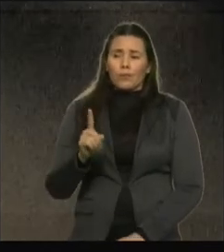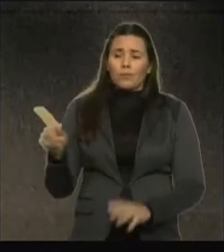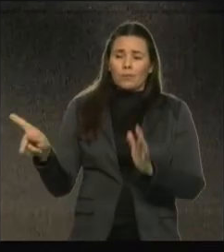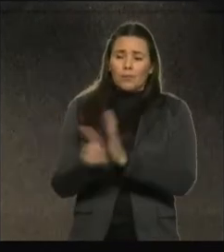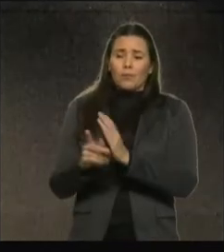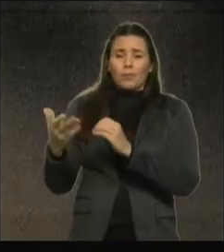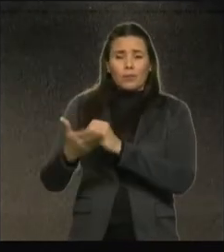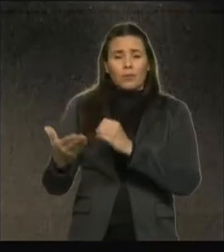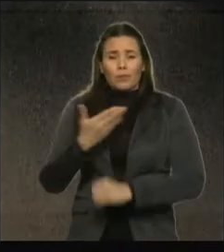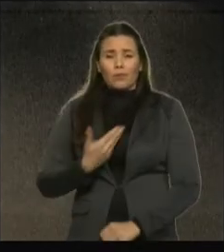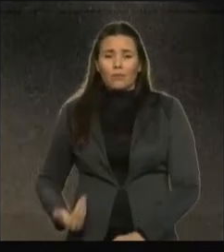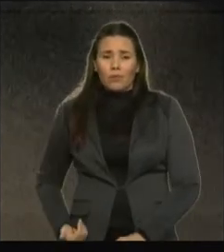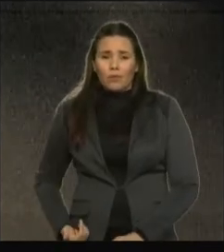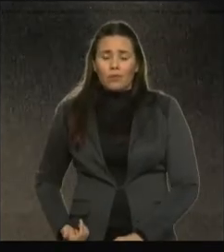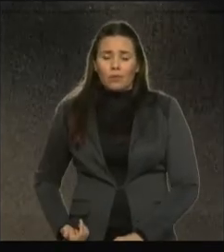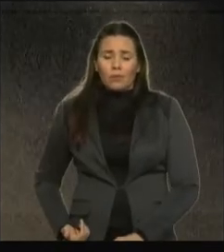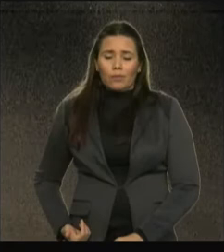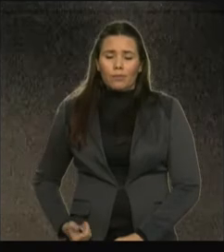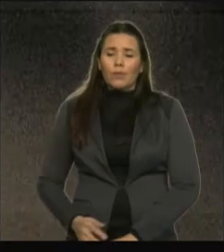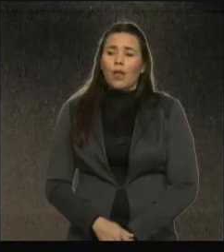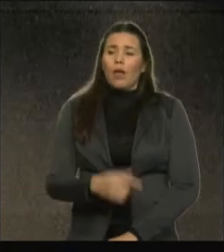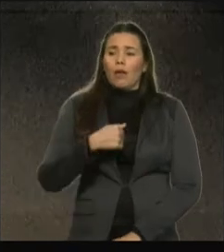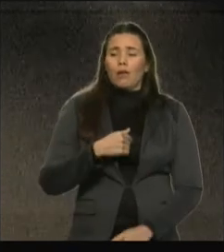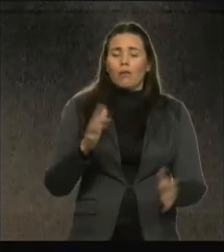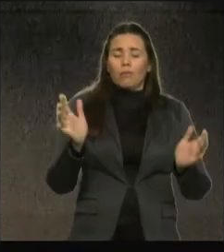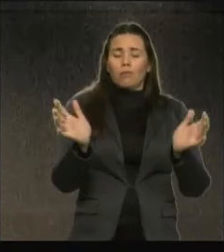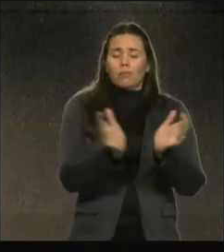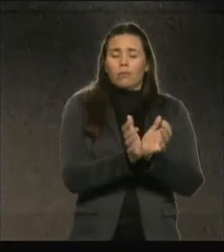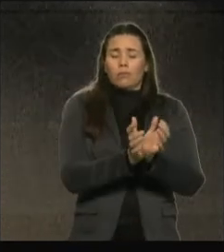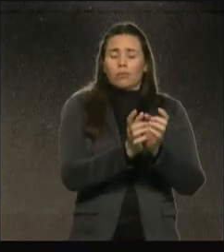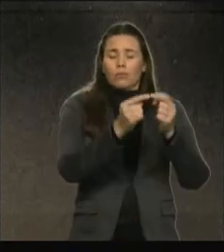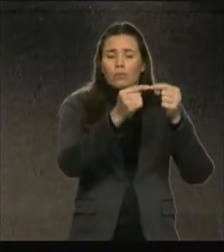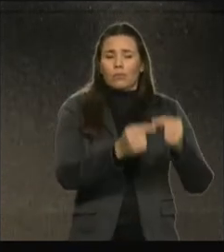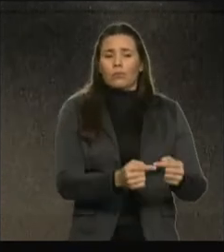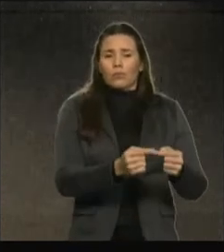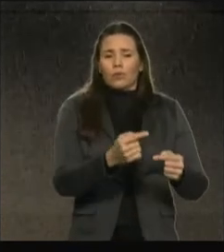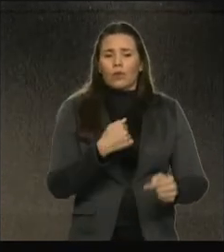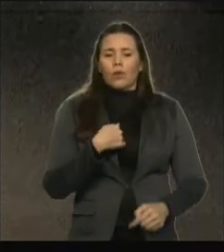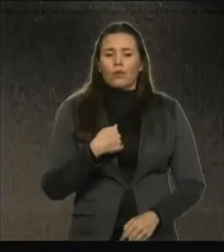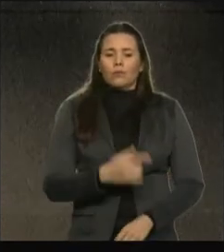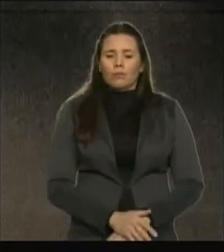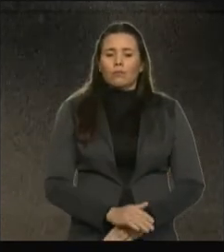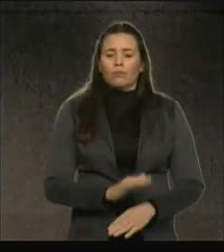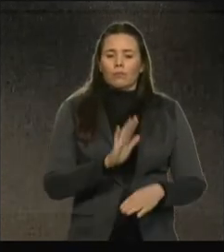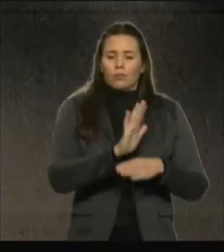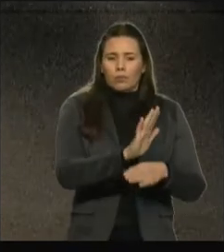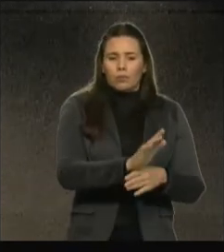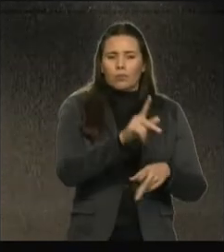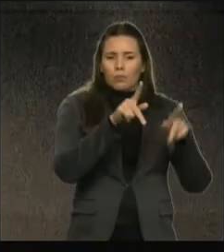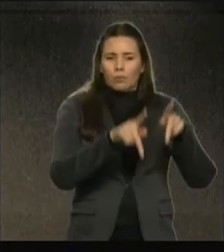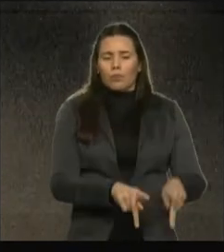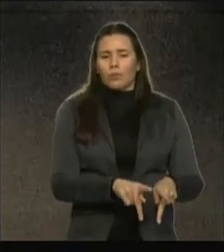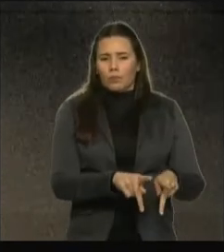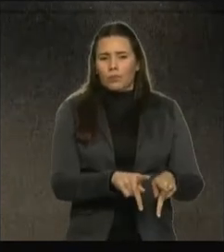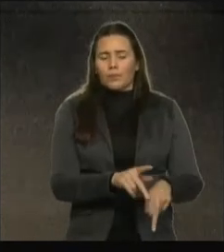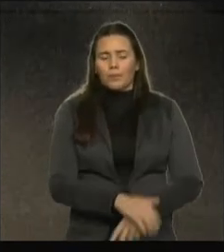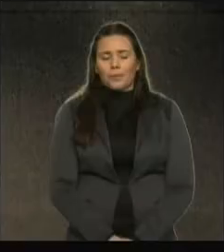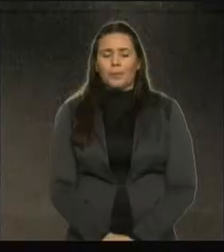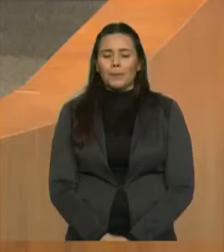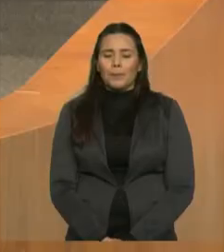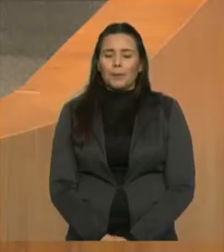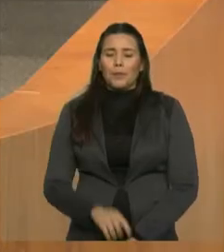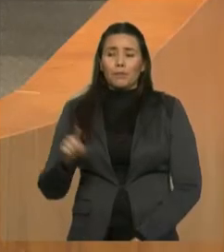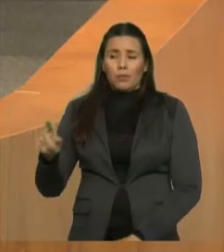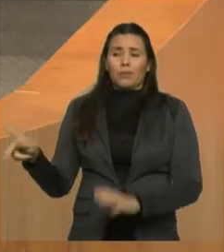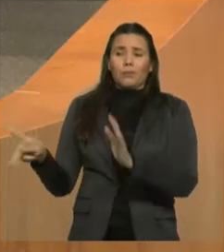V. Exª do lado do governo, deputado Elito do lado do povo. Nós continuamos de forma respeitosa essa nuta,